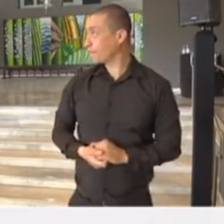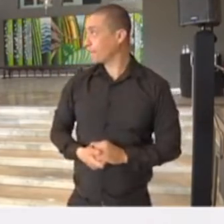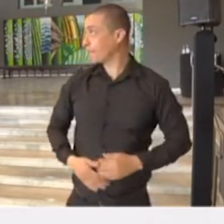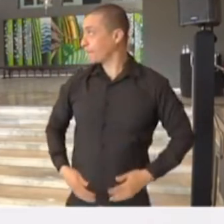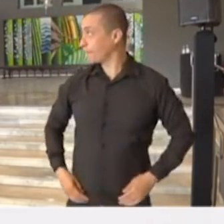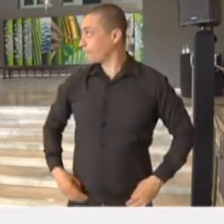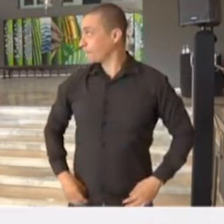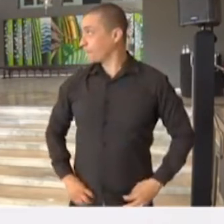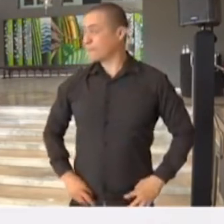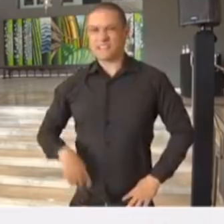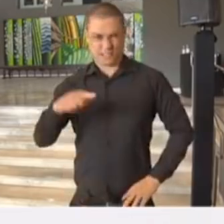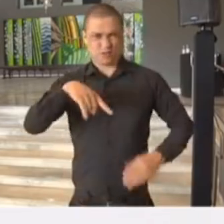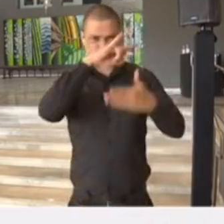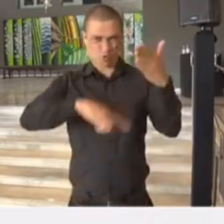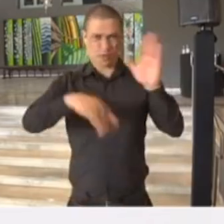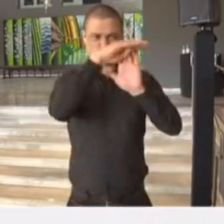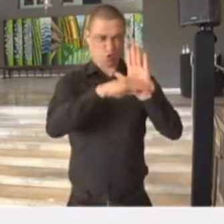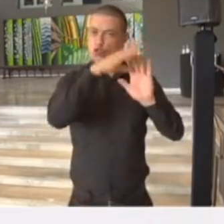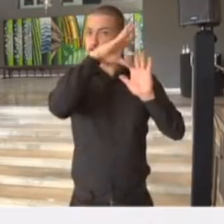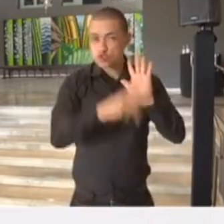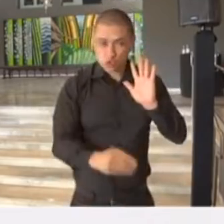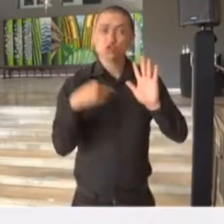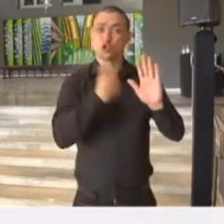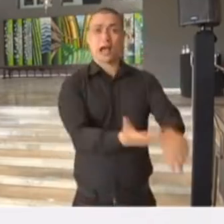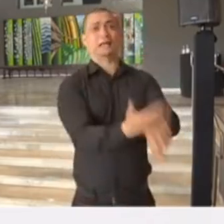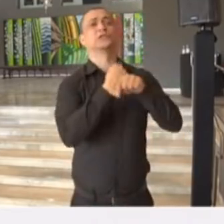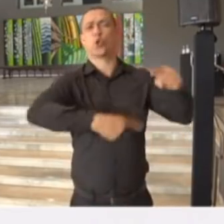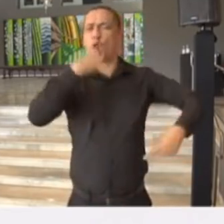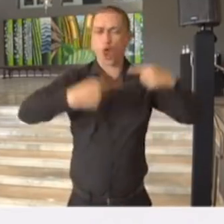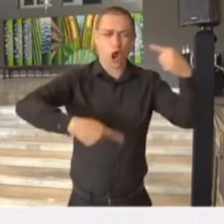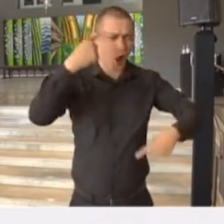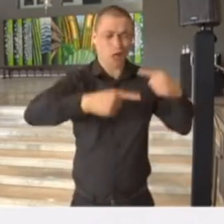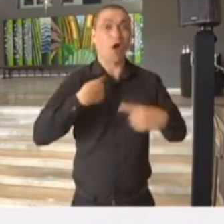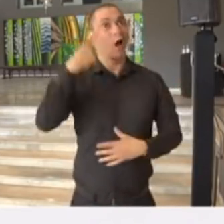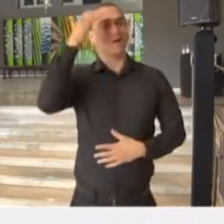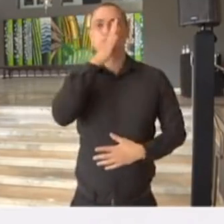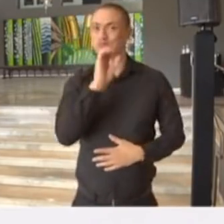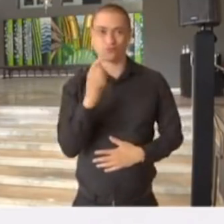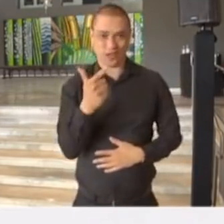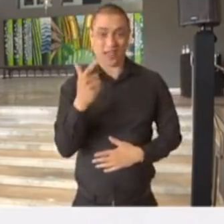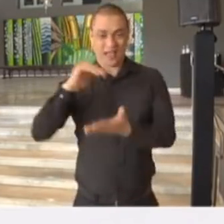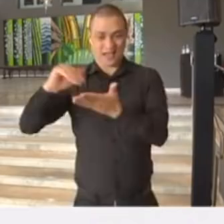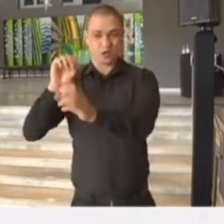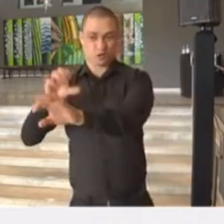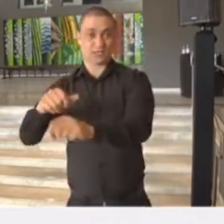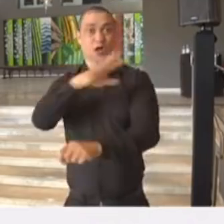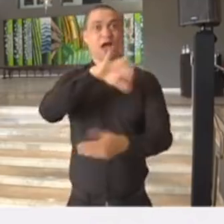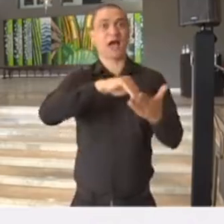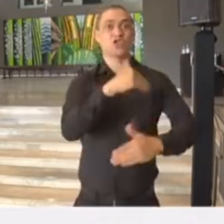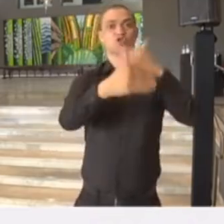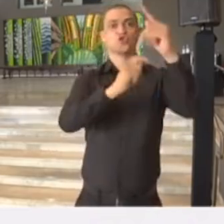todos estes documentos, tudo isso foi muito discutido, dentro do governo do Estado, Secretaria de Educação, Desenvolvimento Econômico,